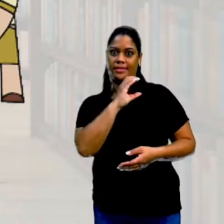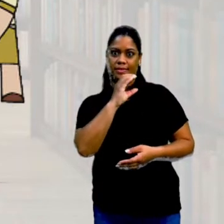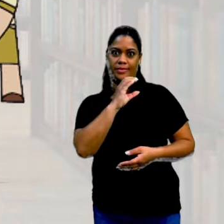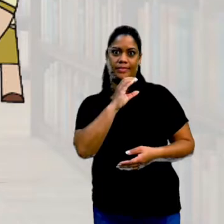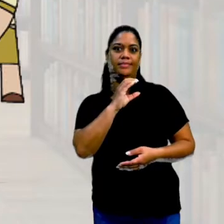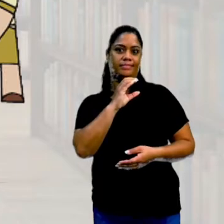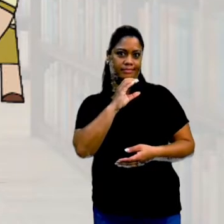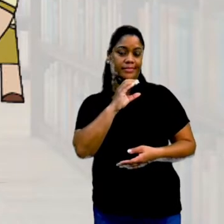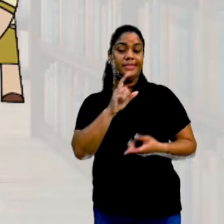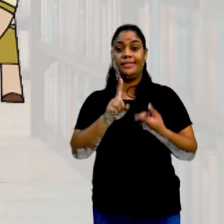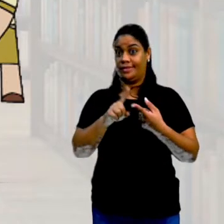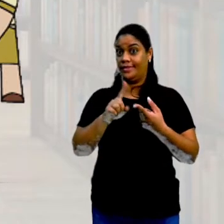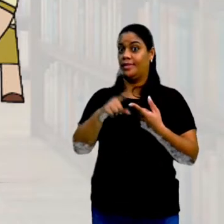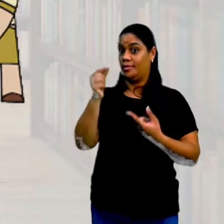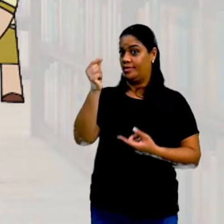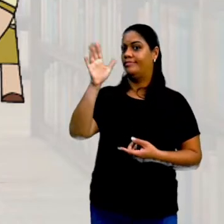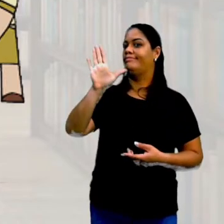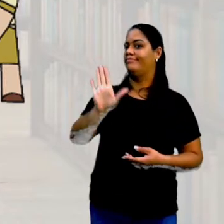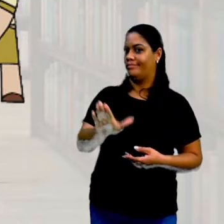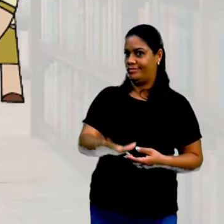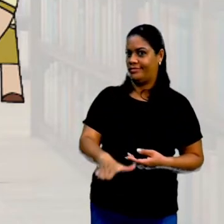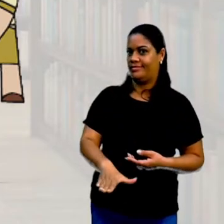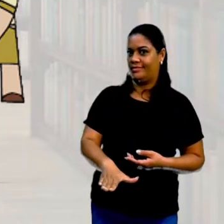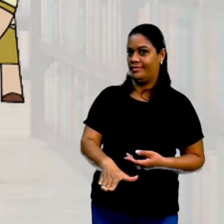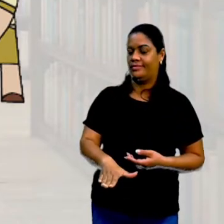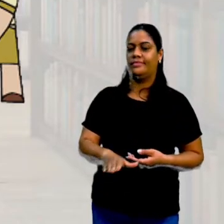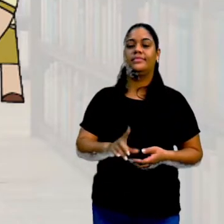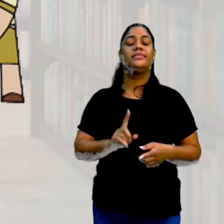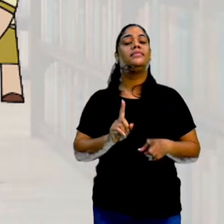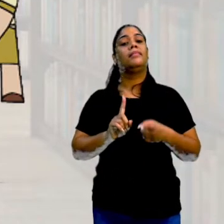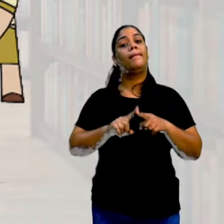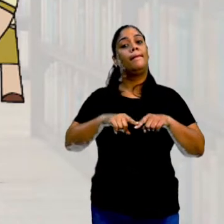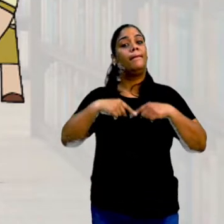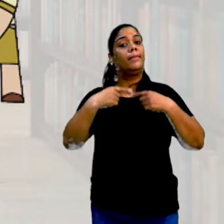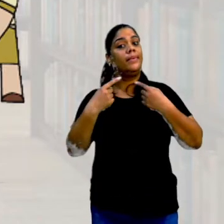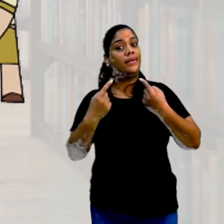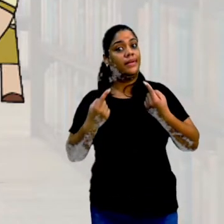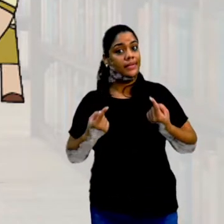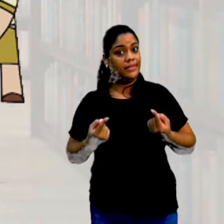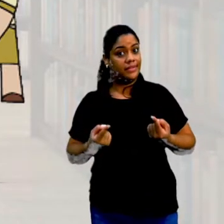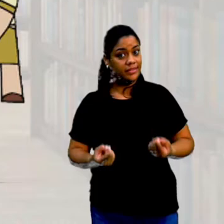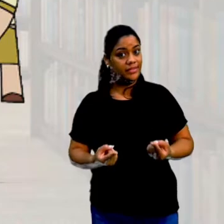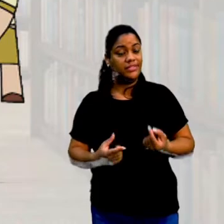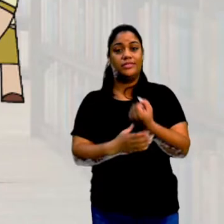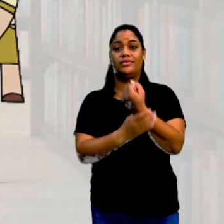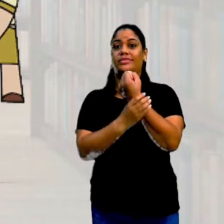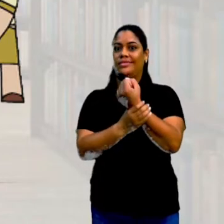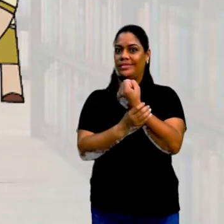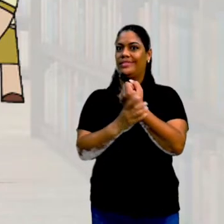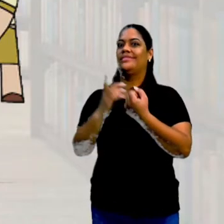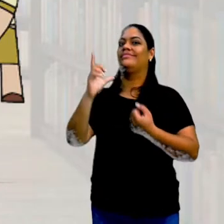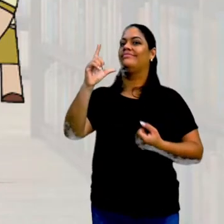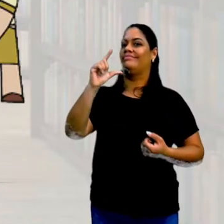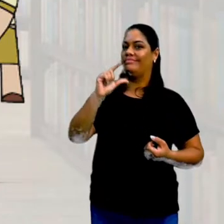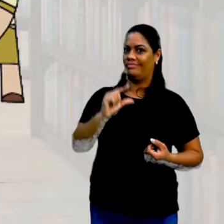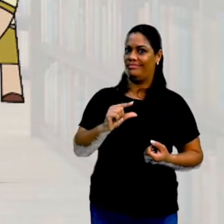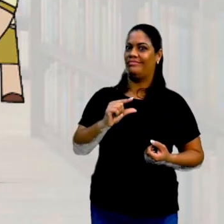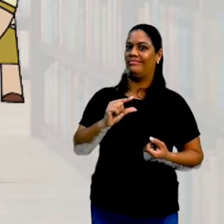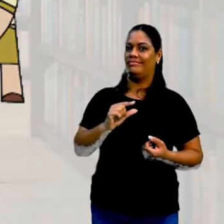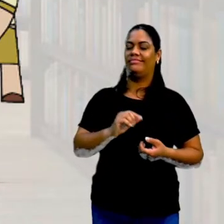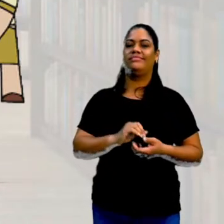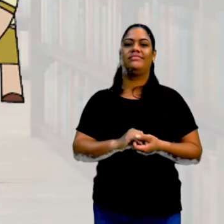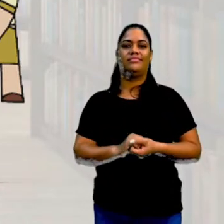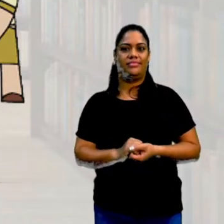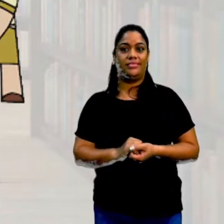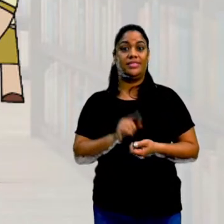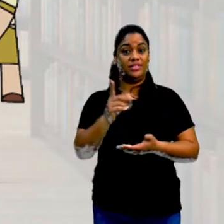e além disso, ela é mais barata, está bom? Por outro lado, ela tem uma confiabilidade menor, está certo? A